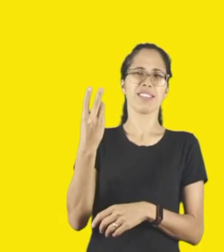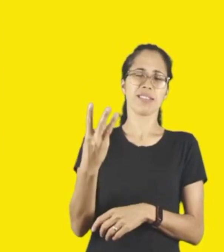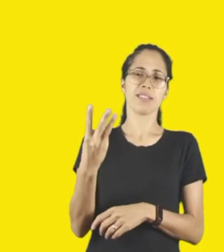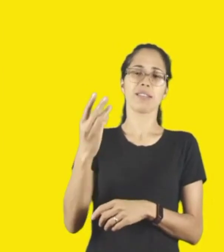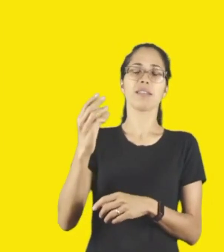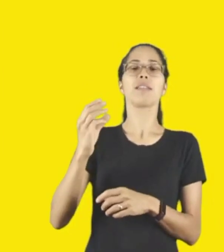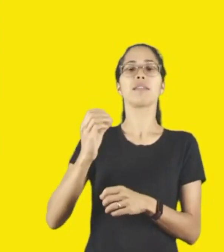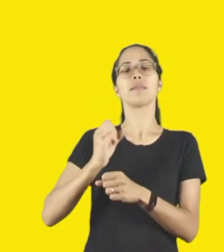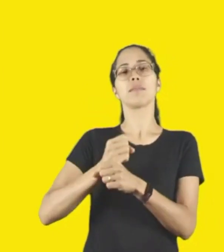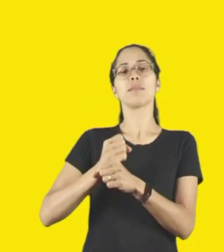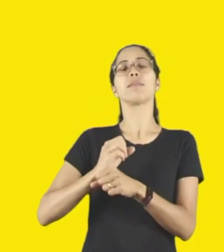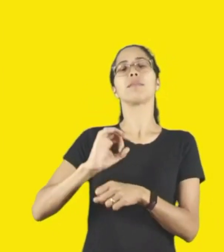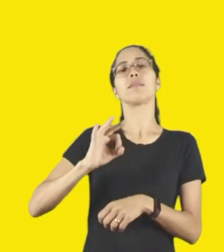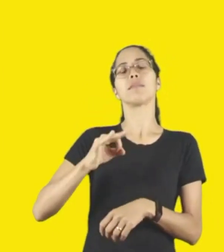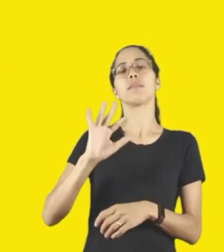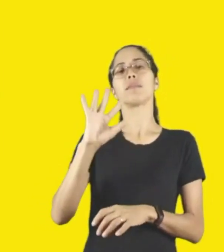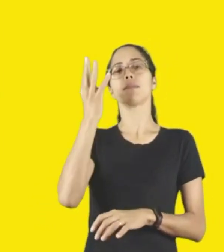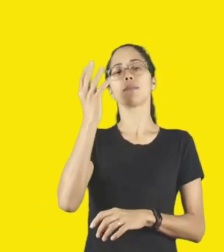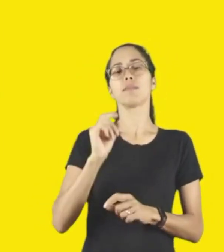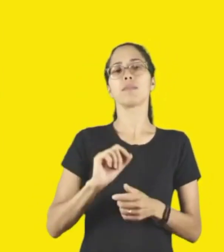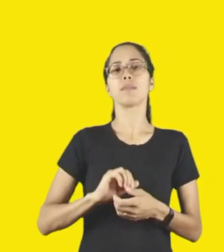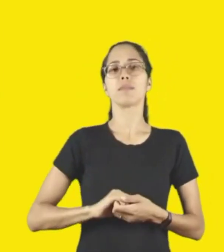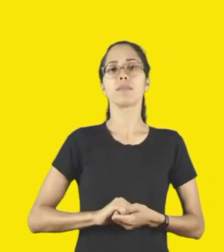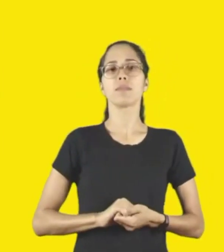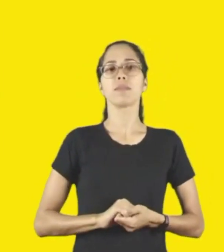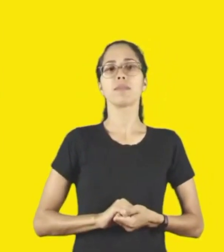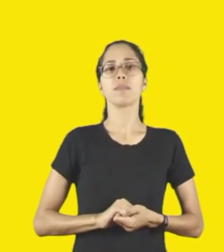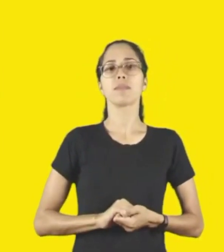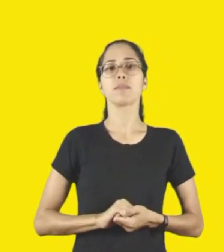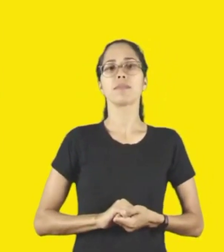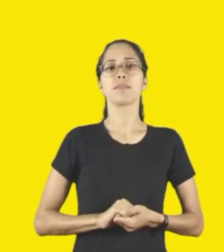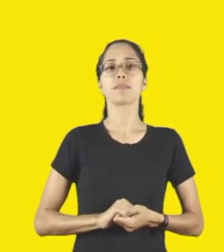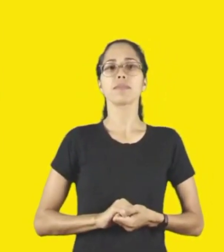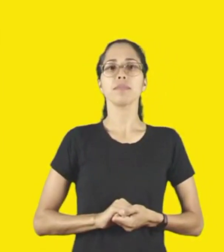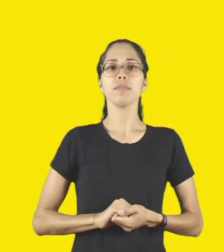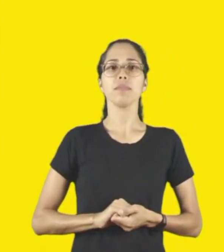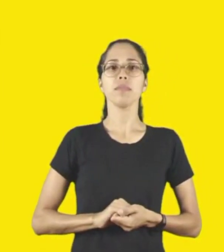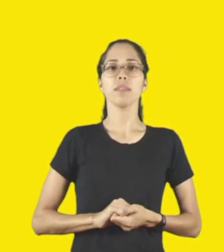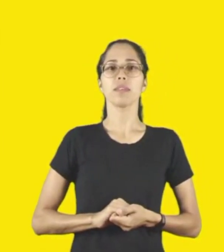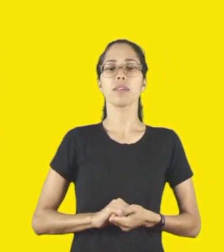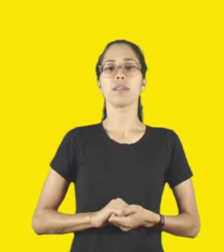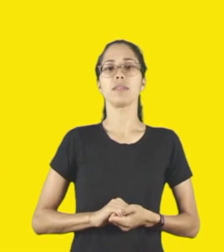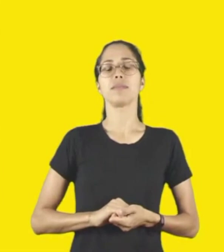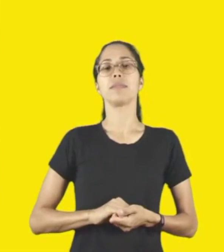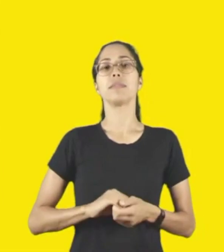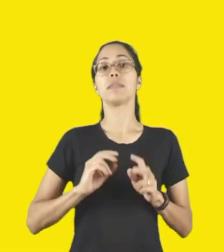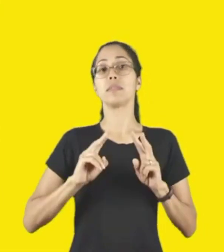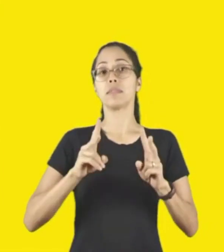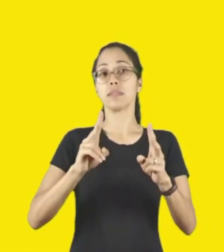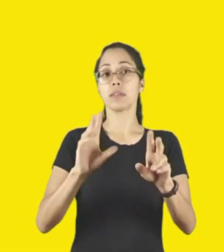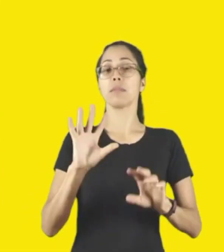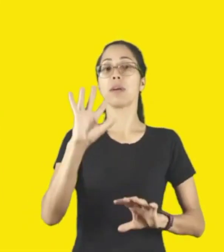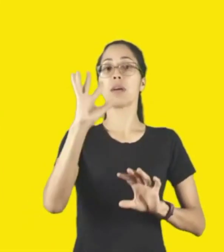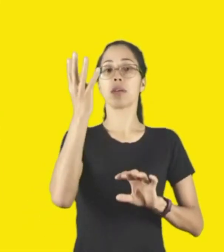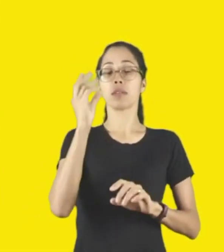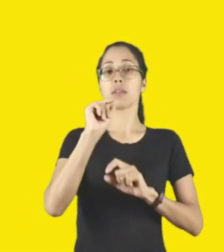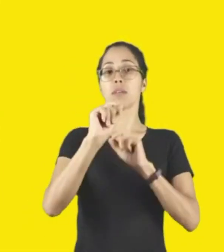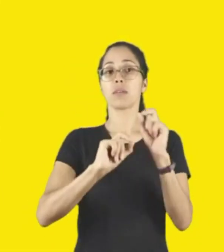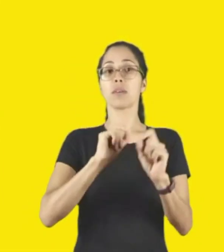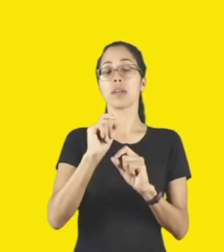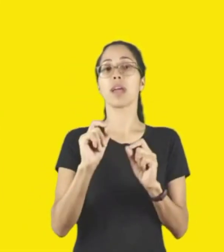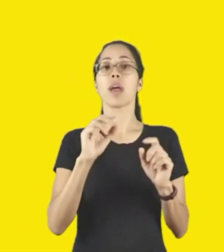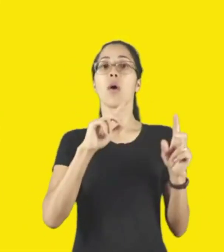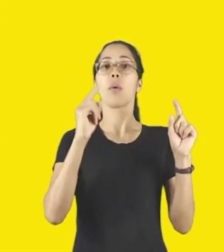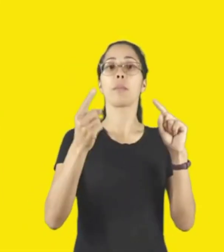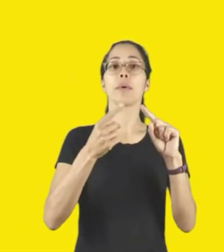programação em municípios do interior, do litoral do estado, assim como da grande São Paulo. Essa proposta visa o encontro entre